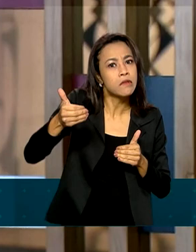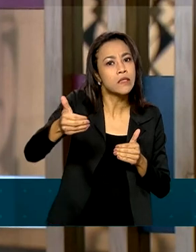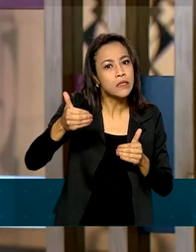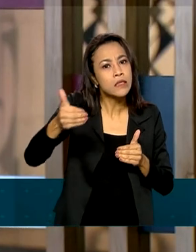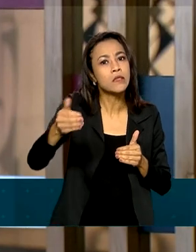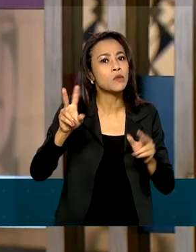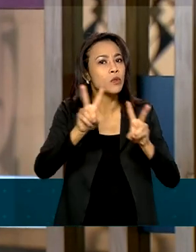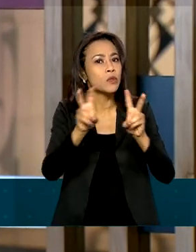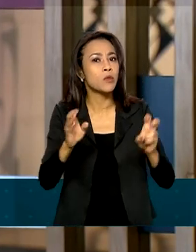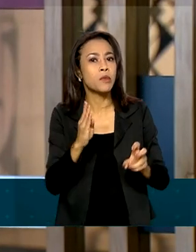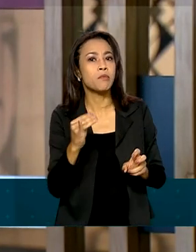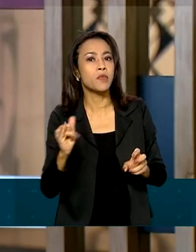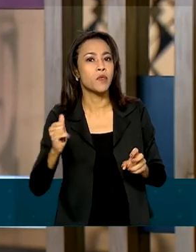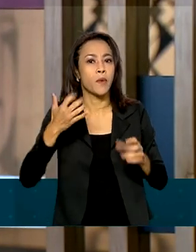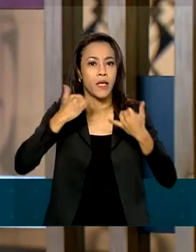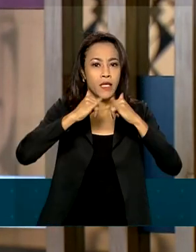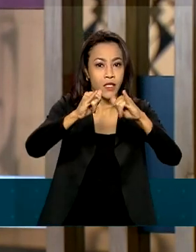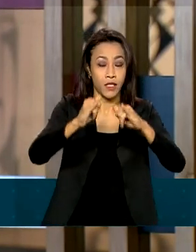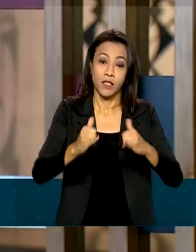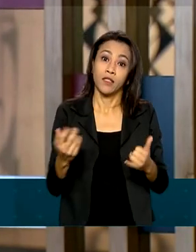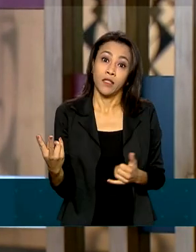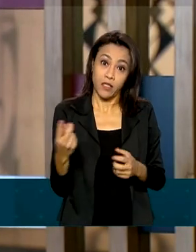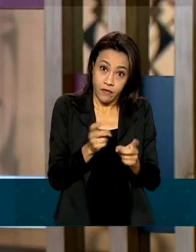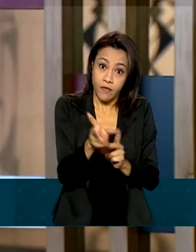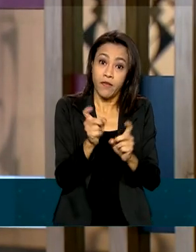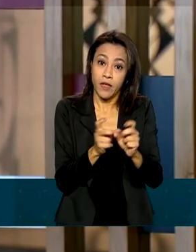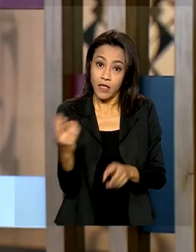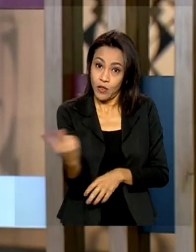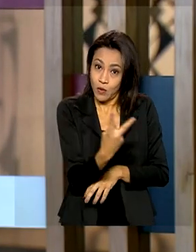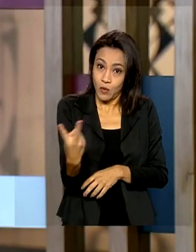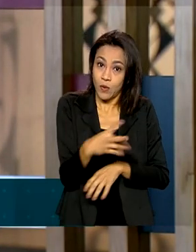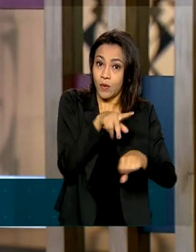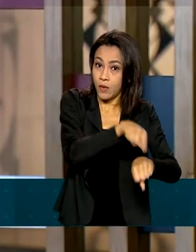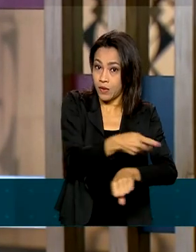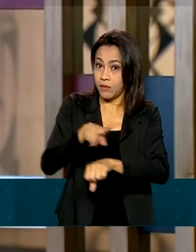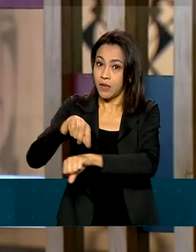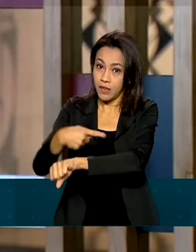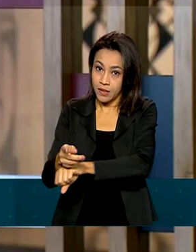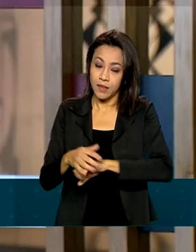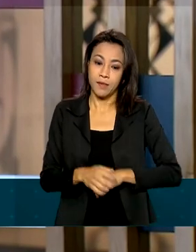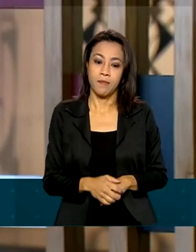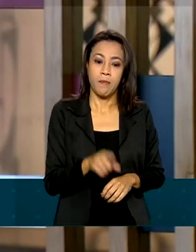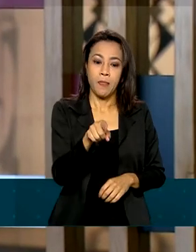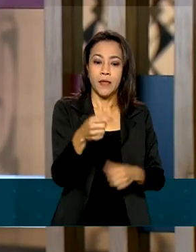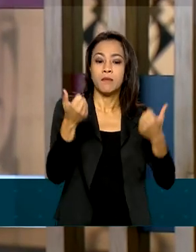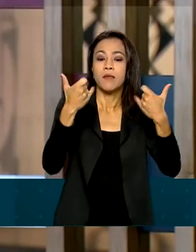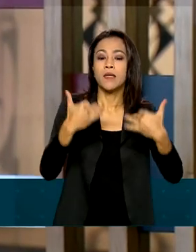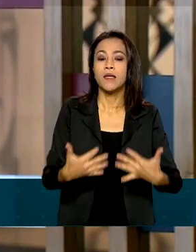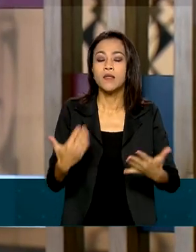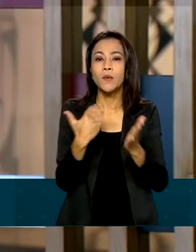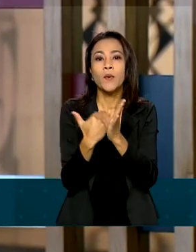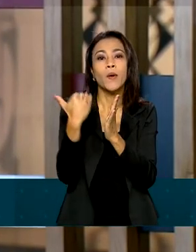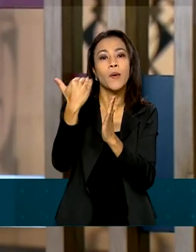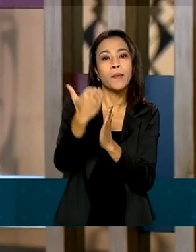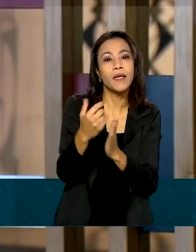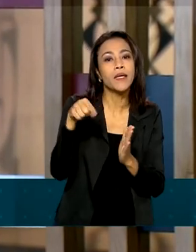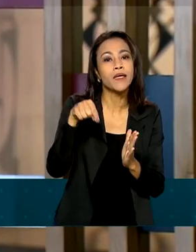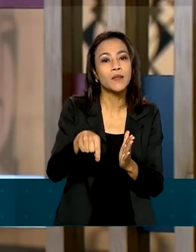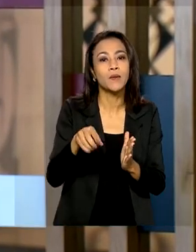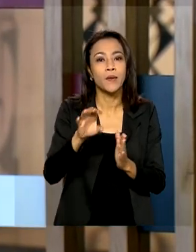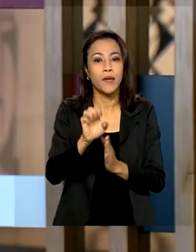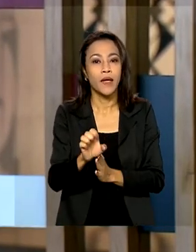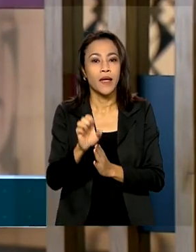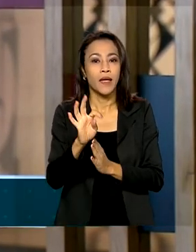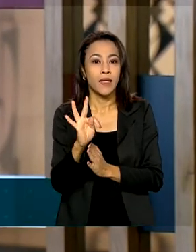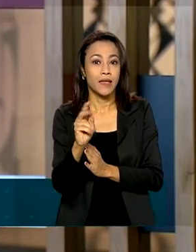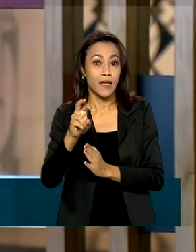comerciais entre Índia e Brasil. A Índia tem incrementado o uso do etanol, inclusive com o aumento da mistura desse combustível